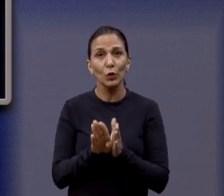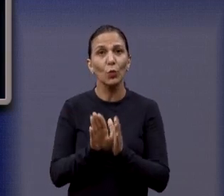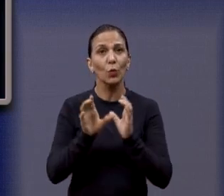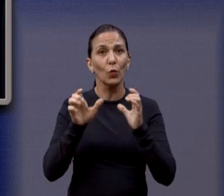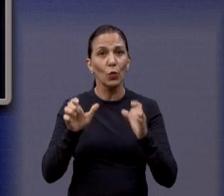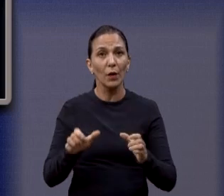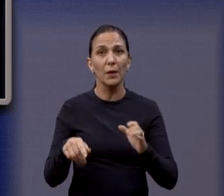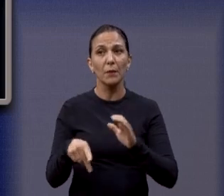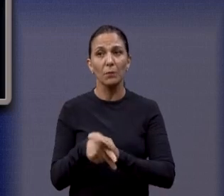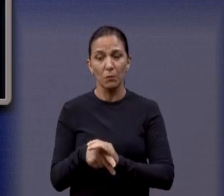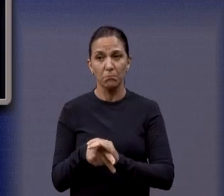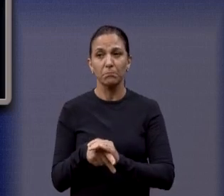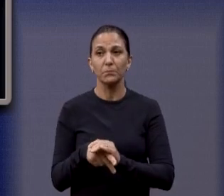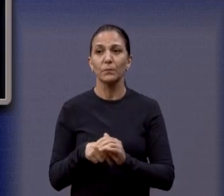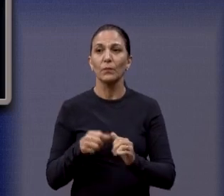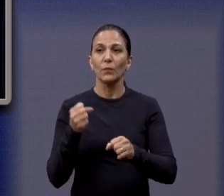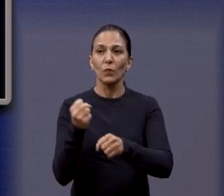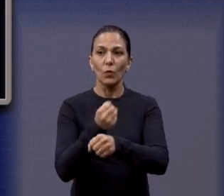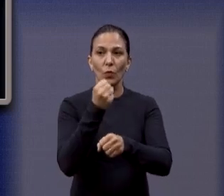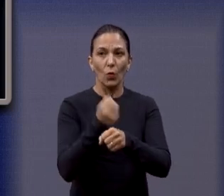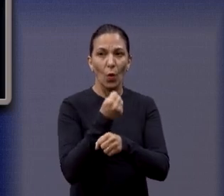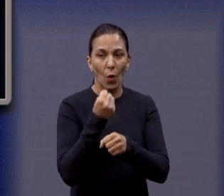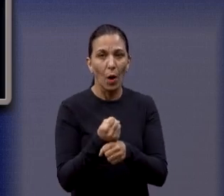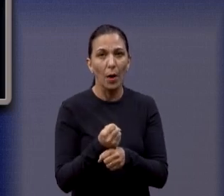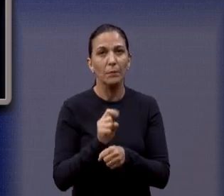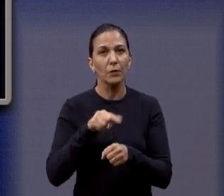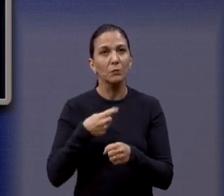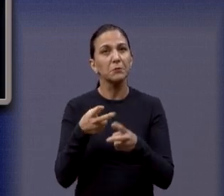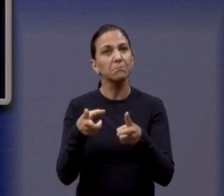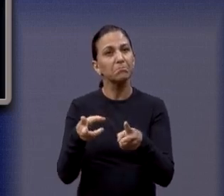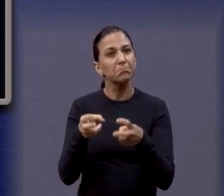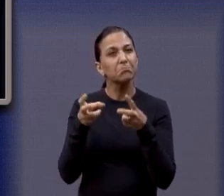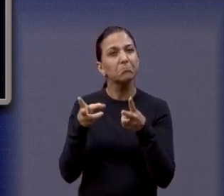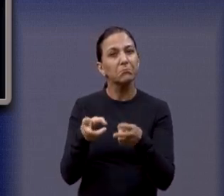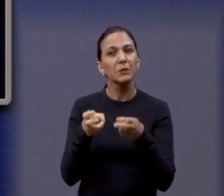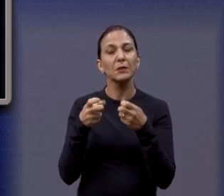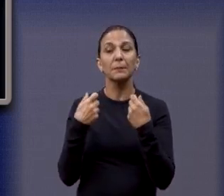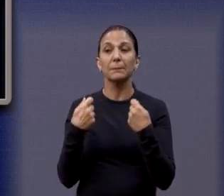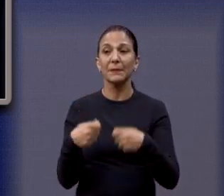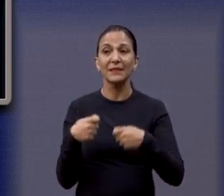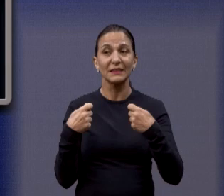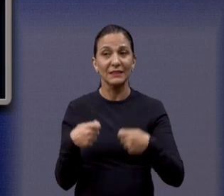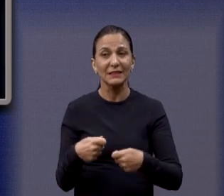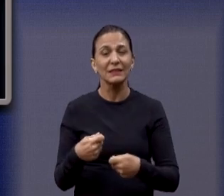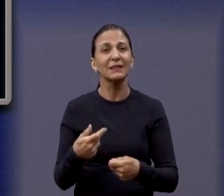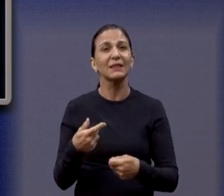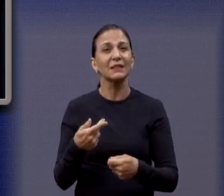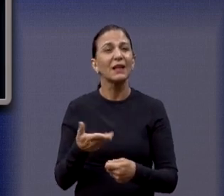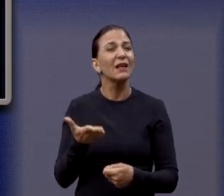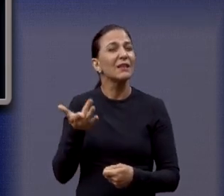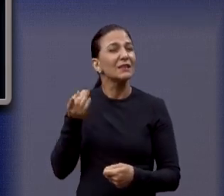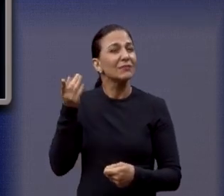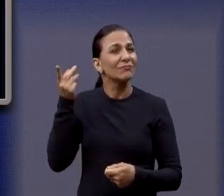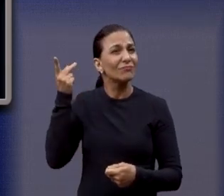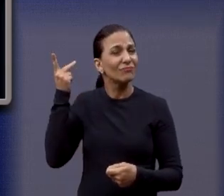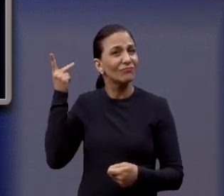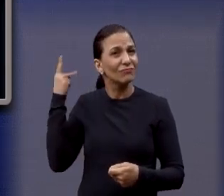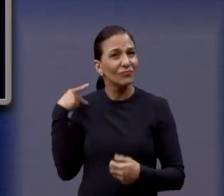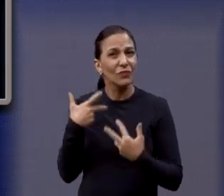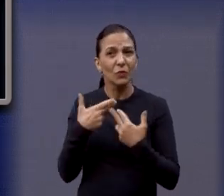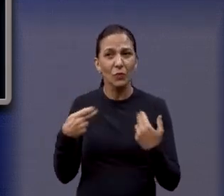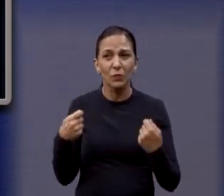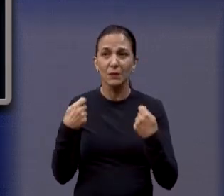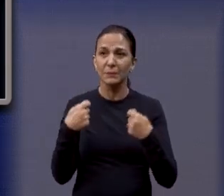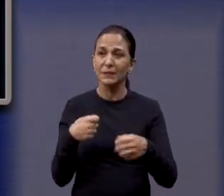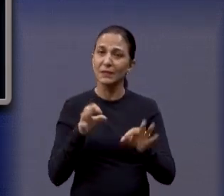unidade. A reforma dessa escola que nós hoje constatamos que precisa realmente, porque ela é muito antiga, tem muitas coisas que precisam